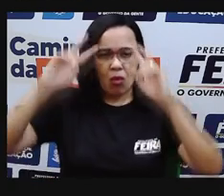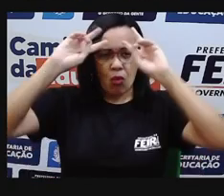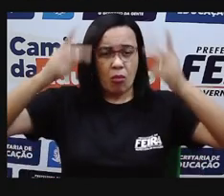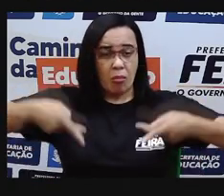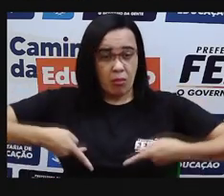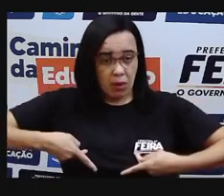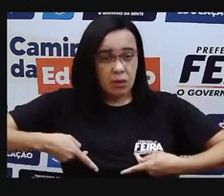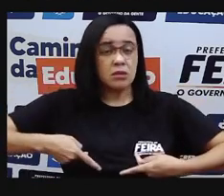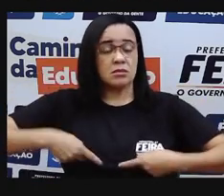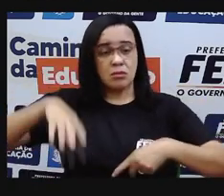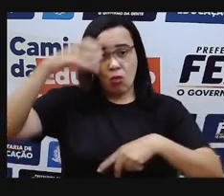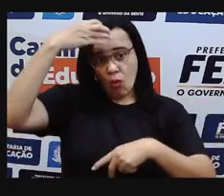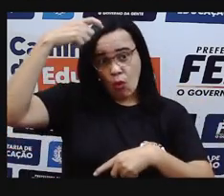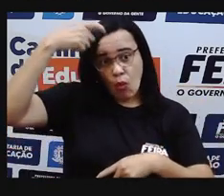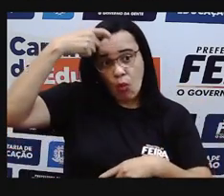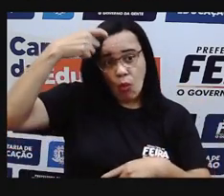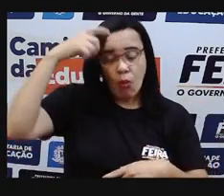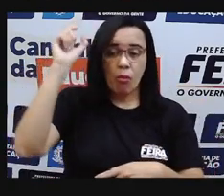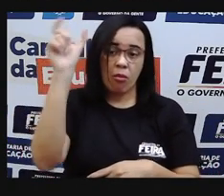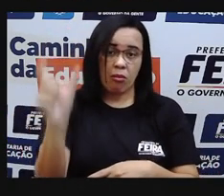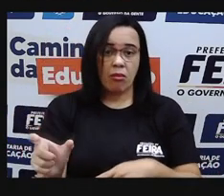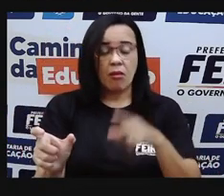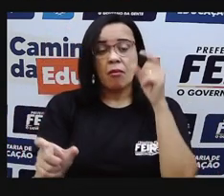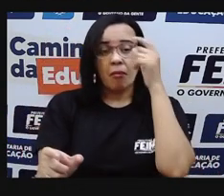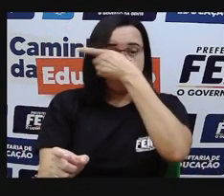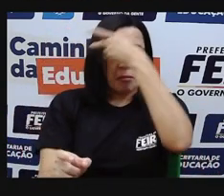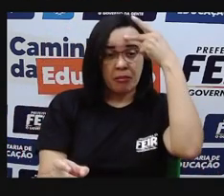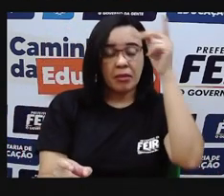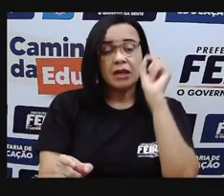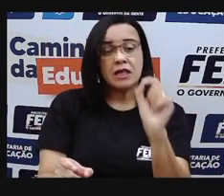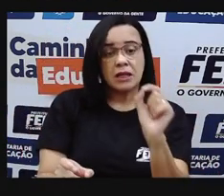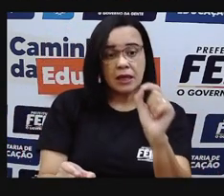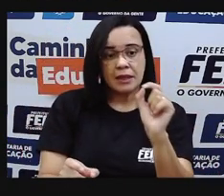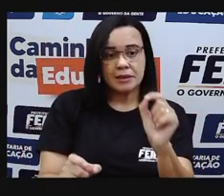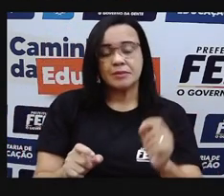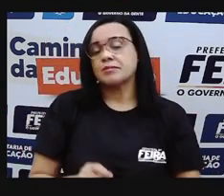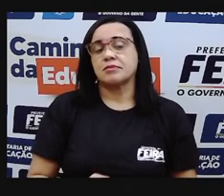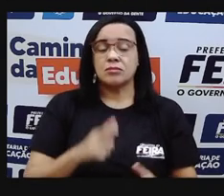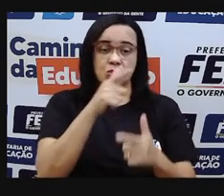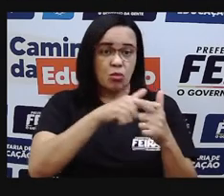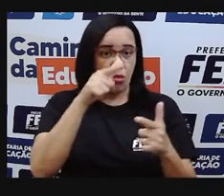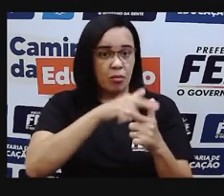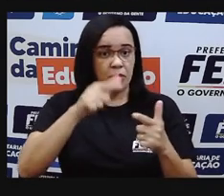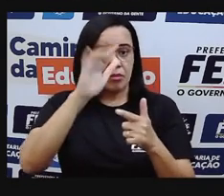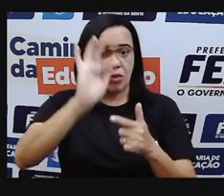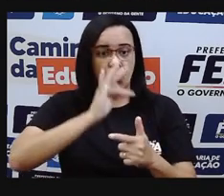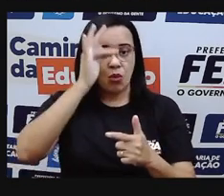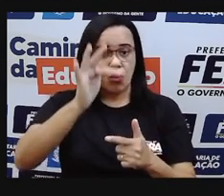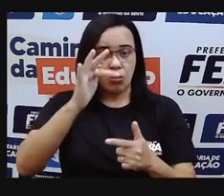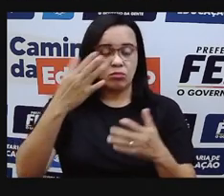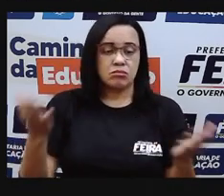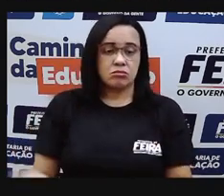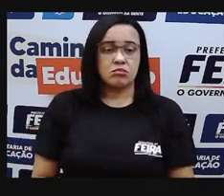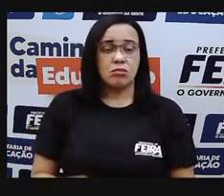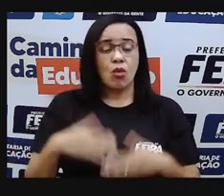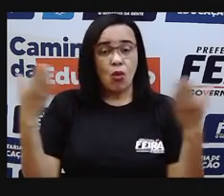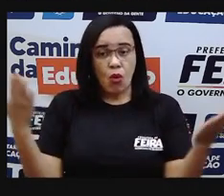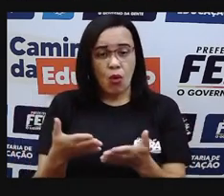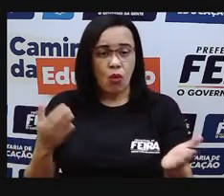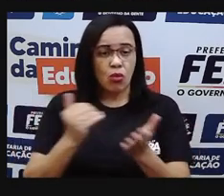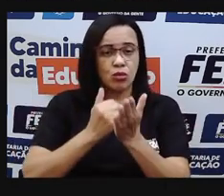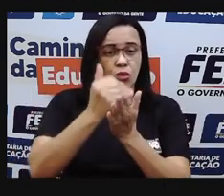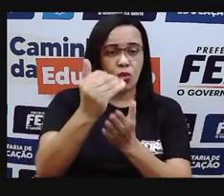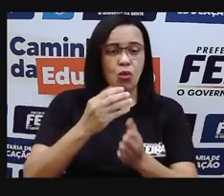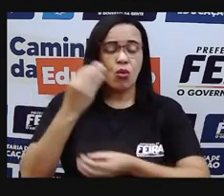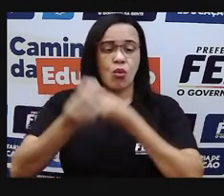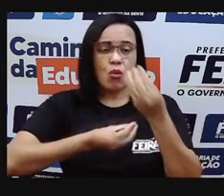atmosfera, sobre o ar e nessa relação com o efeito estufa. Para hoje, a gente tem que começar pensando que